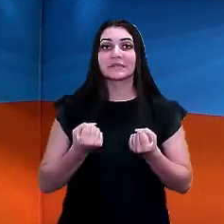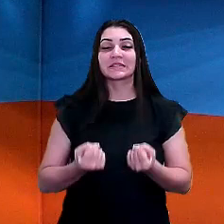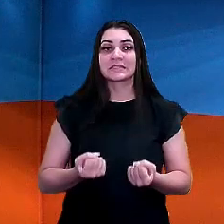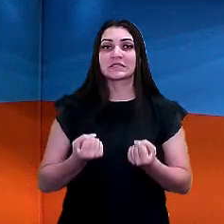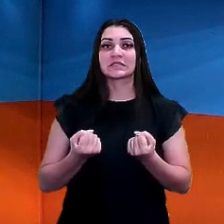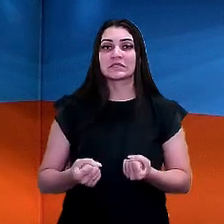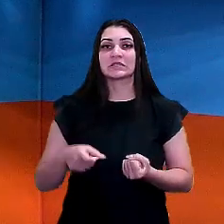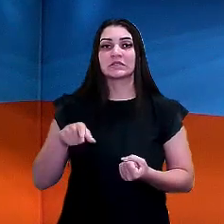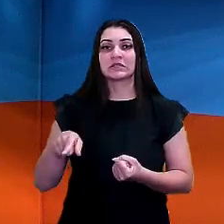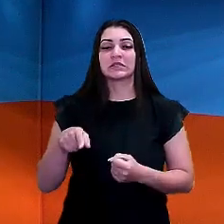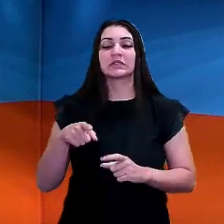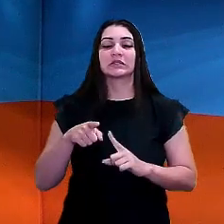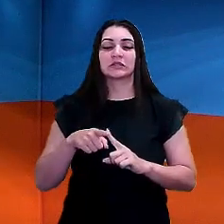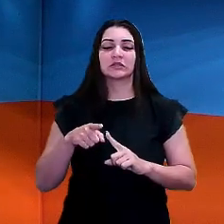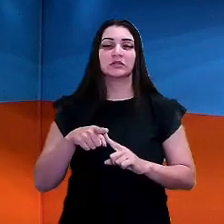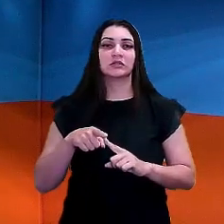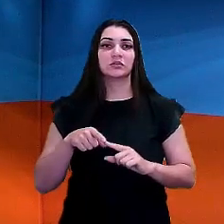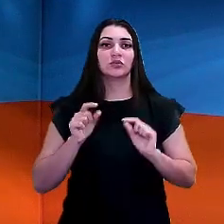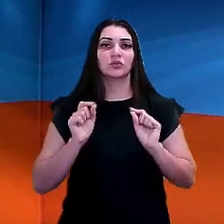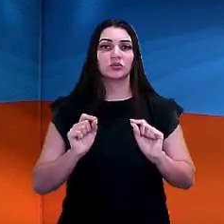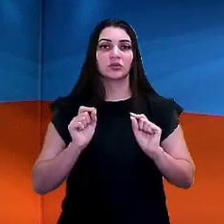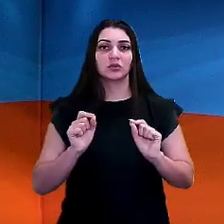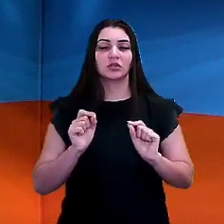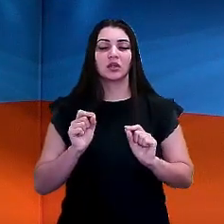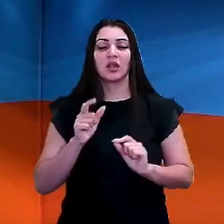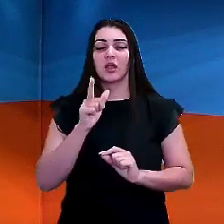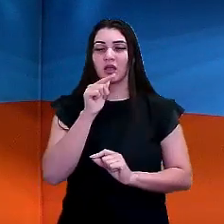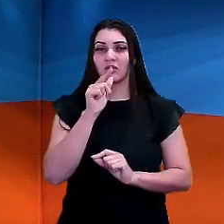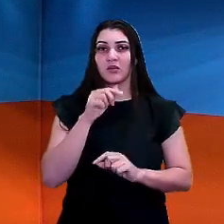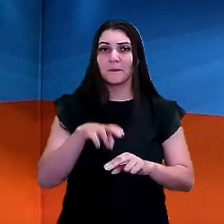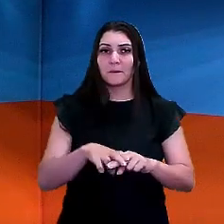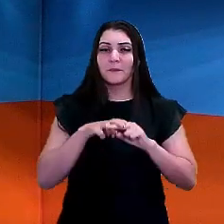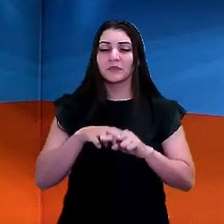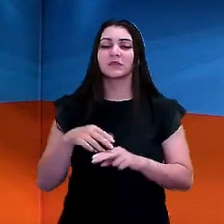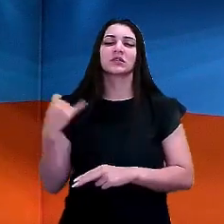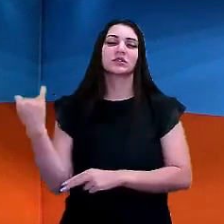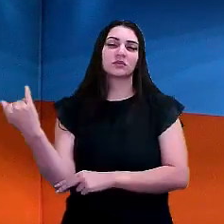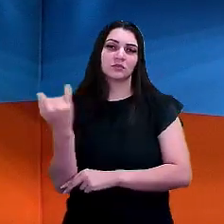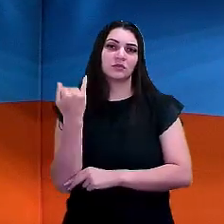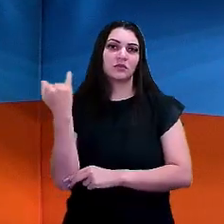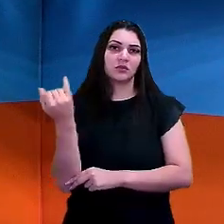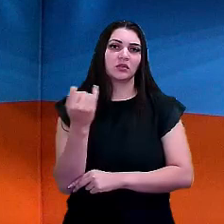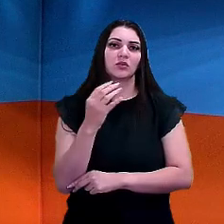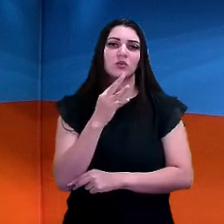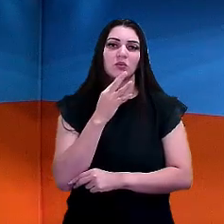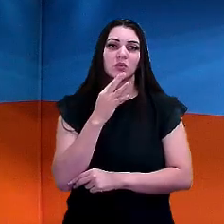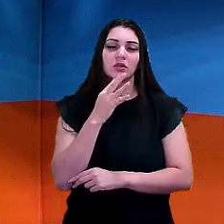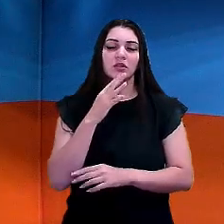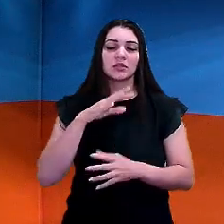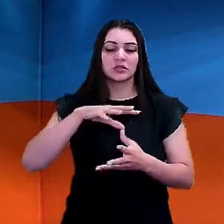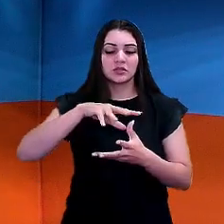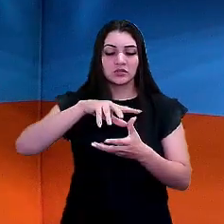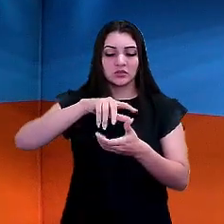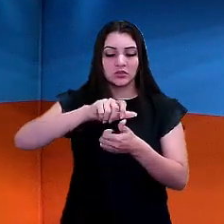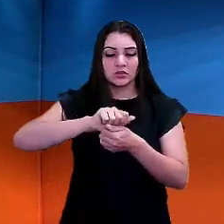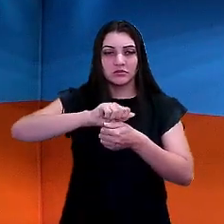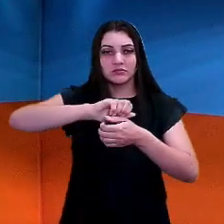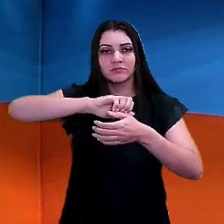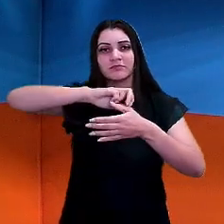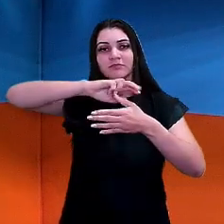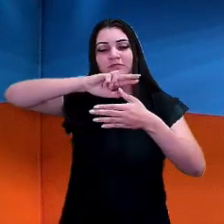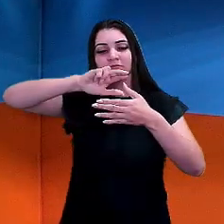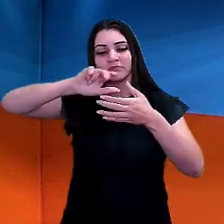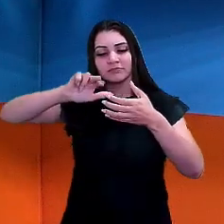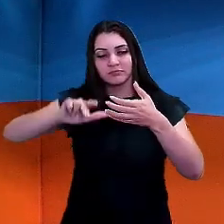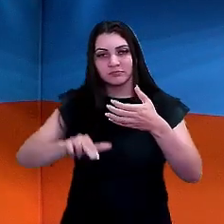essa demanda sobre o recurso então por isso que é bem importante a gente conhecer a hidrosfera e falar também sobre a questão